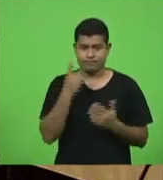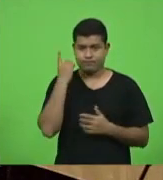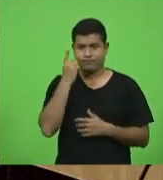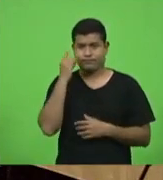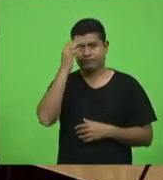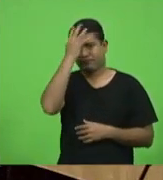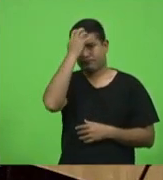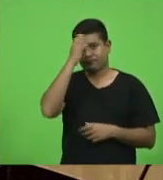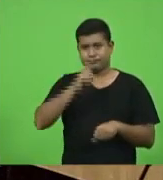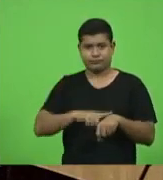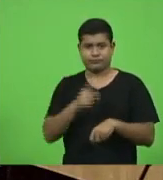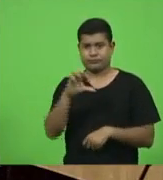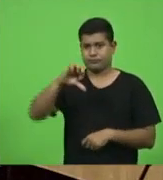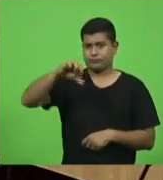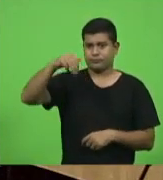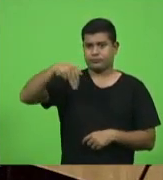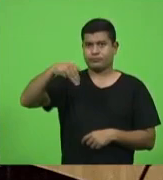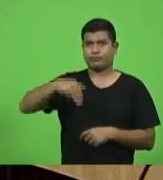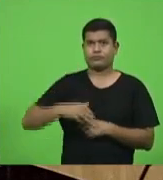minutos deputado